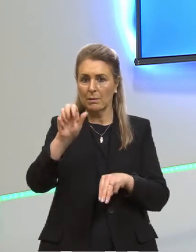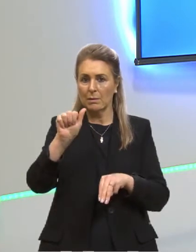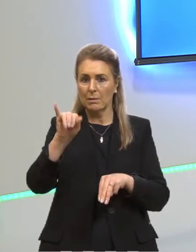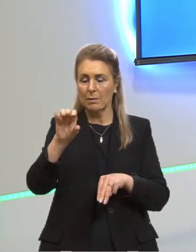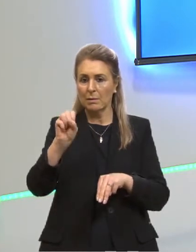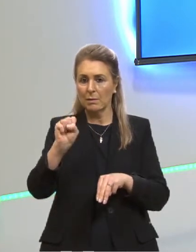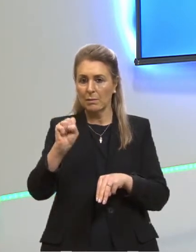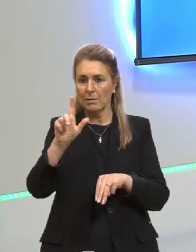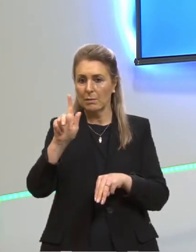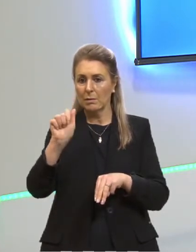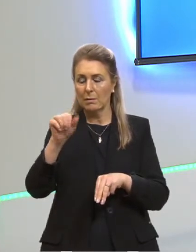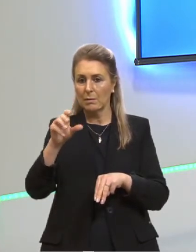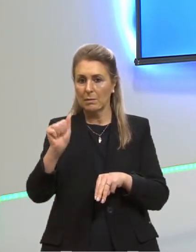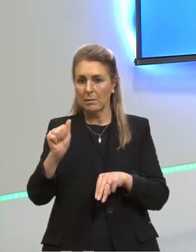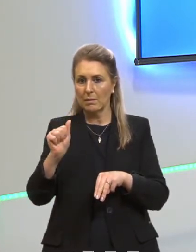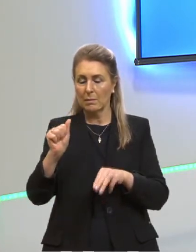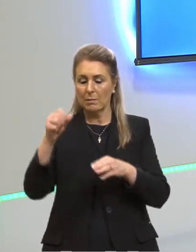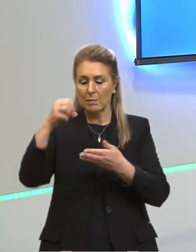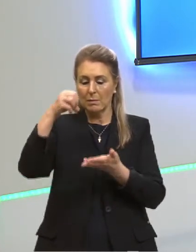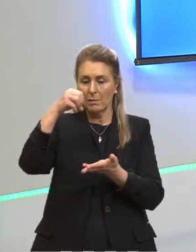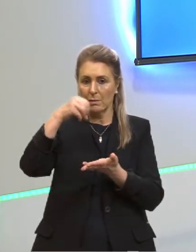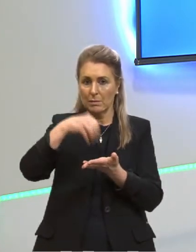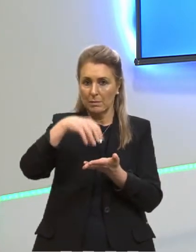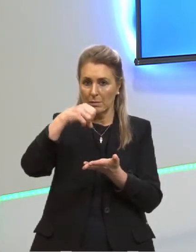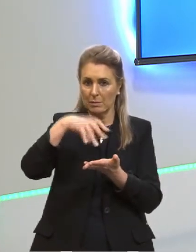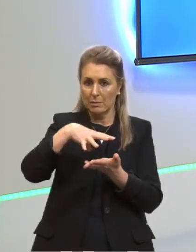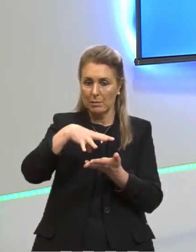raios X, ultravioleta,